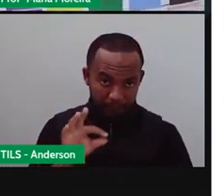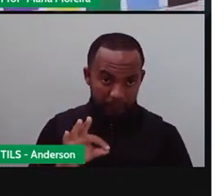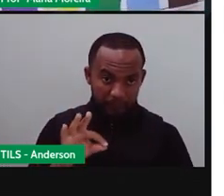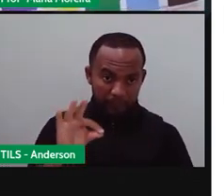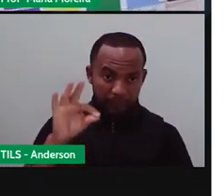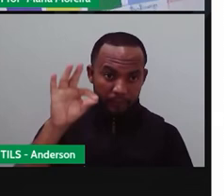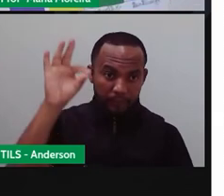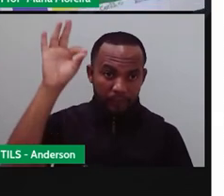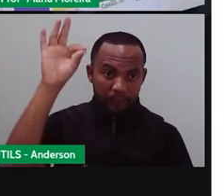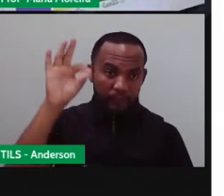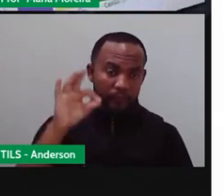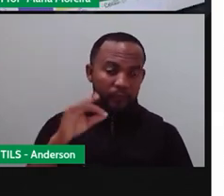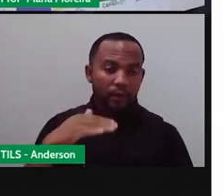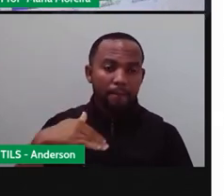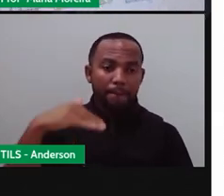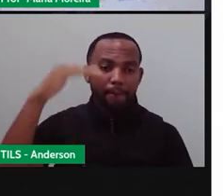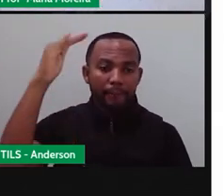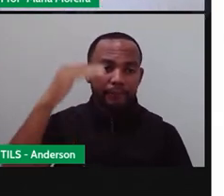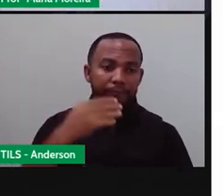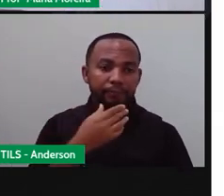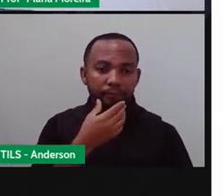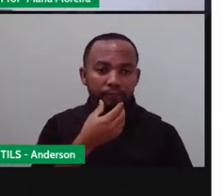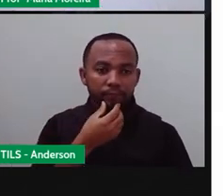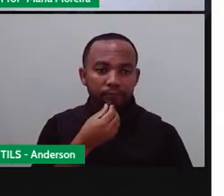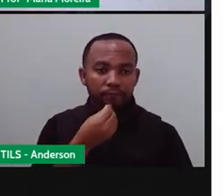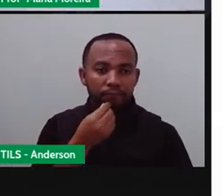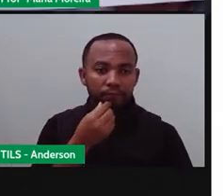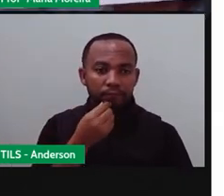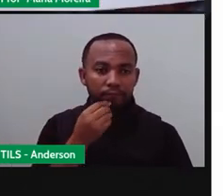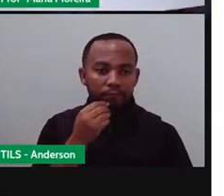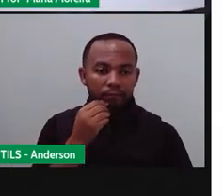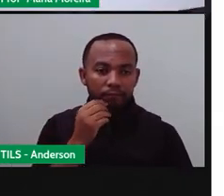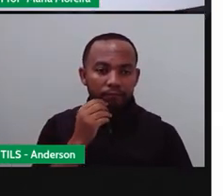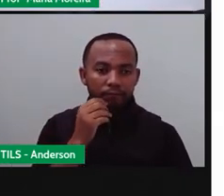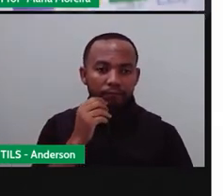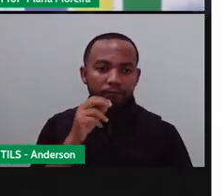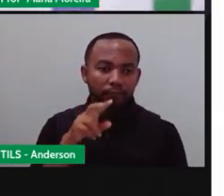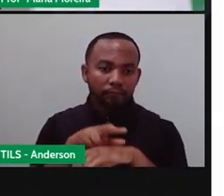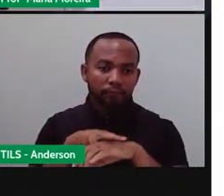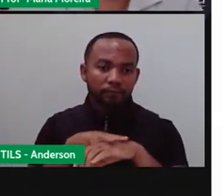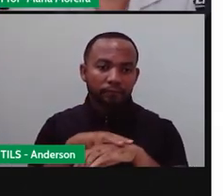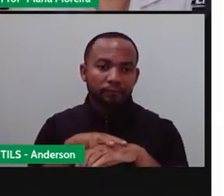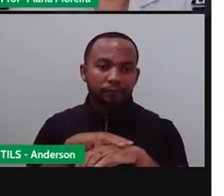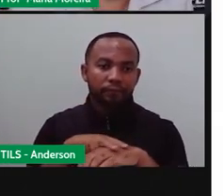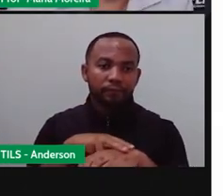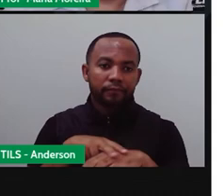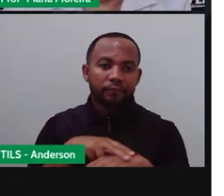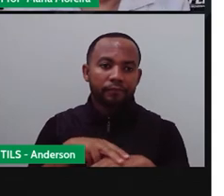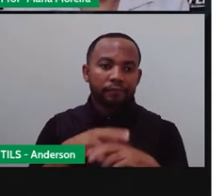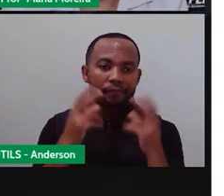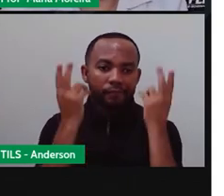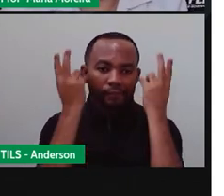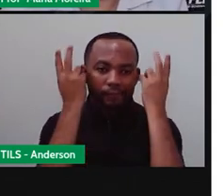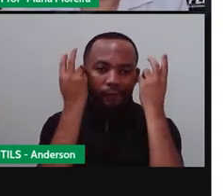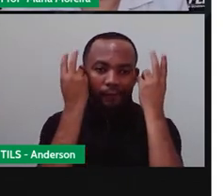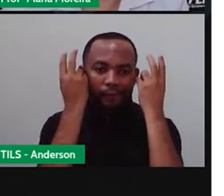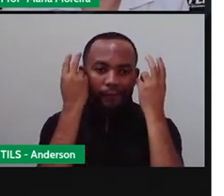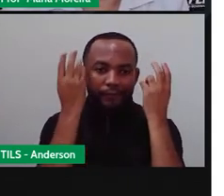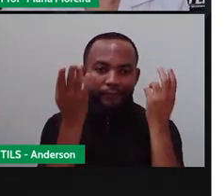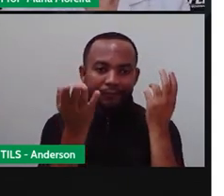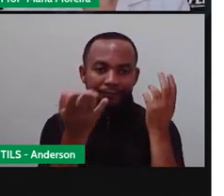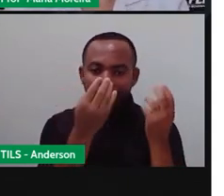aqui, ó, gente. Ela é maior. É aonde? Na verde. E quem é a verde? O coelho.